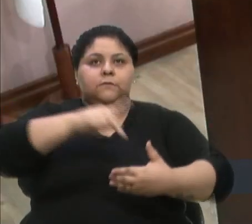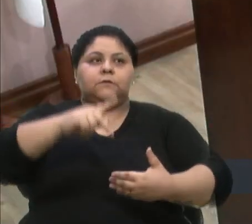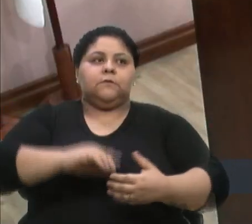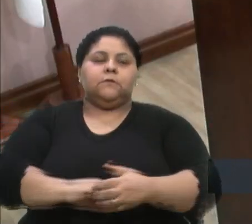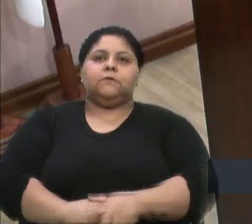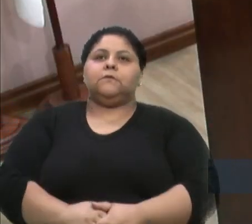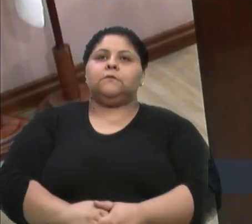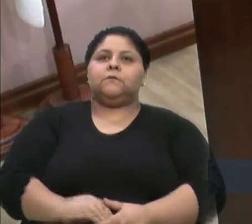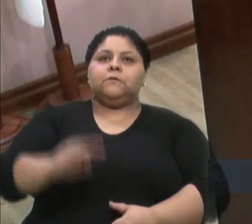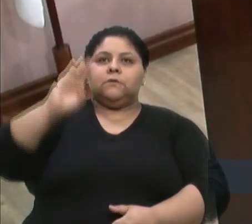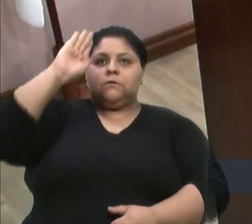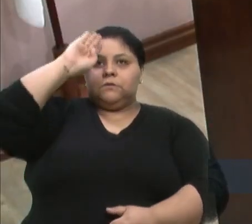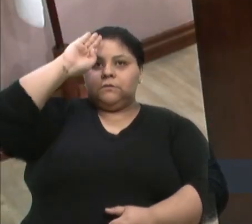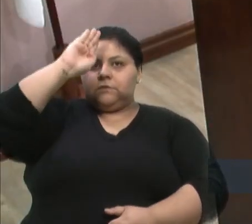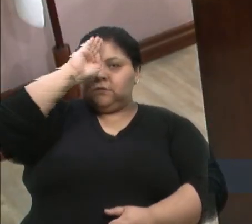Obrigado, Adriano Bressa, na tribuna.